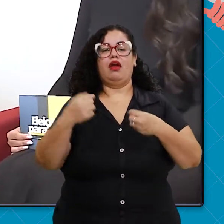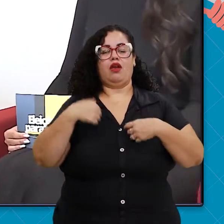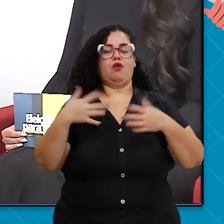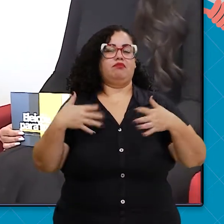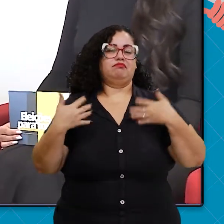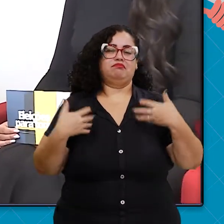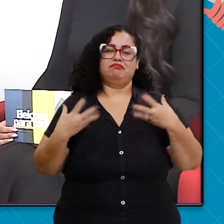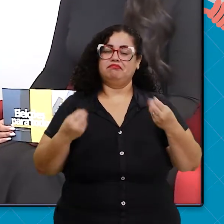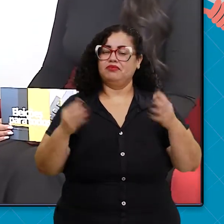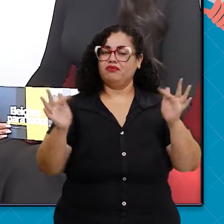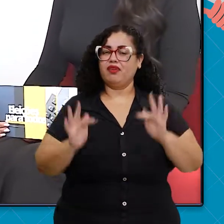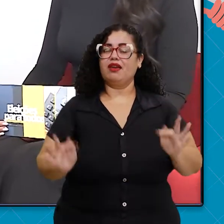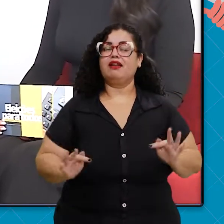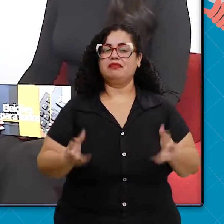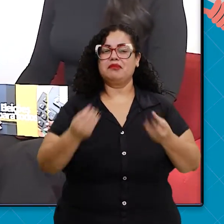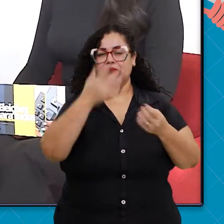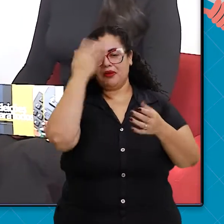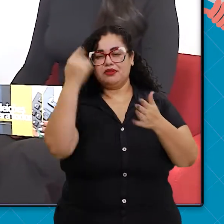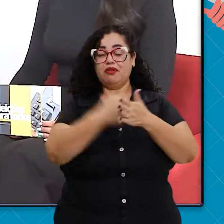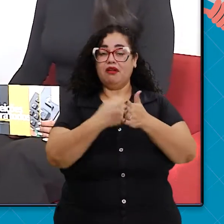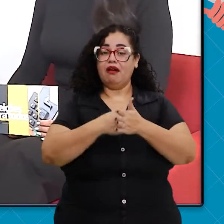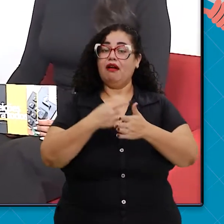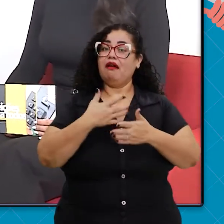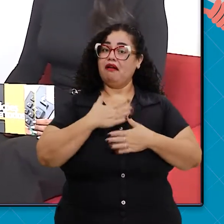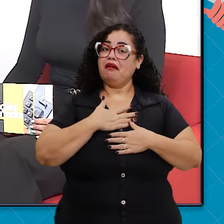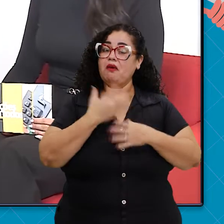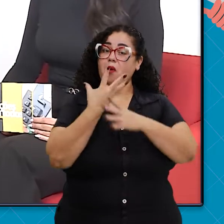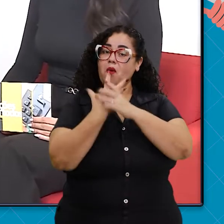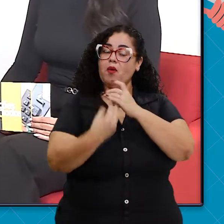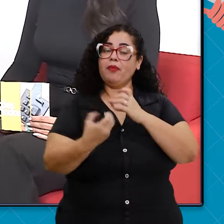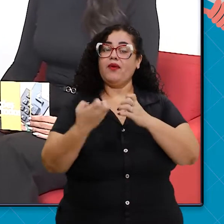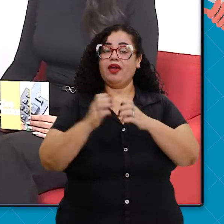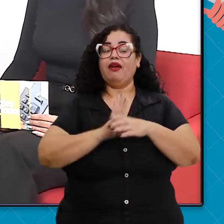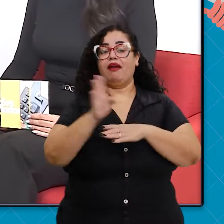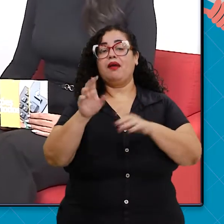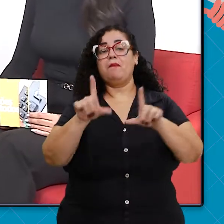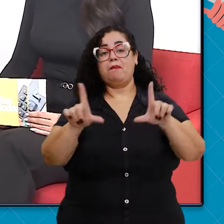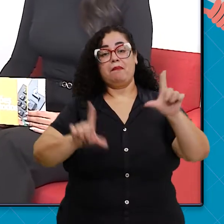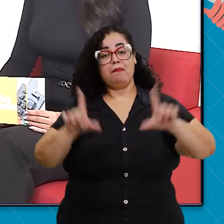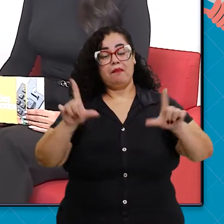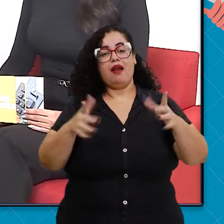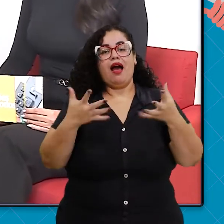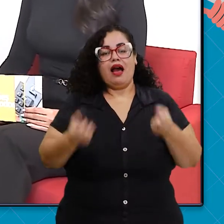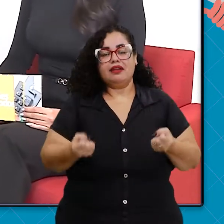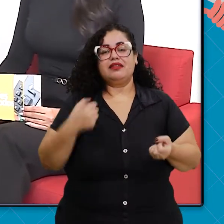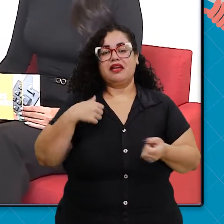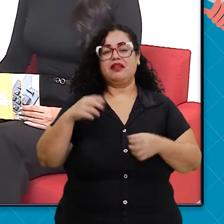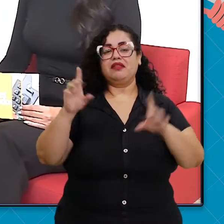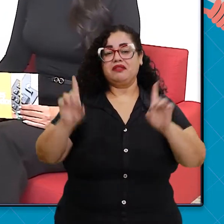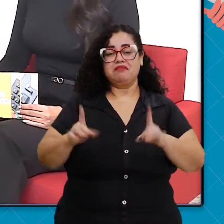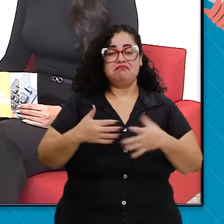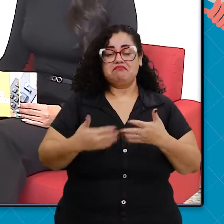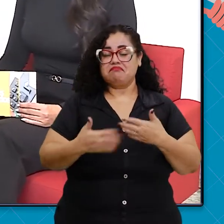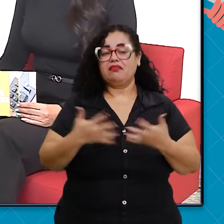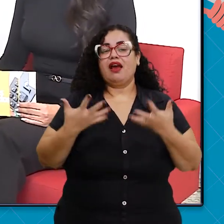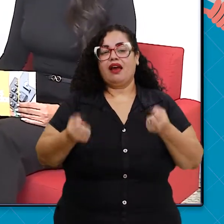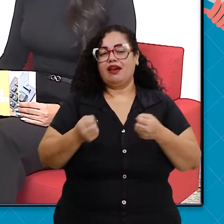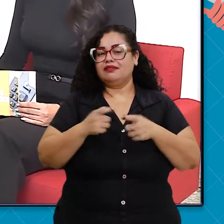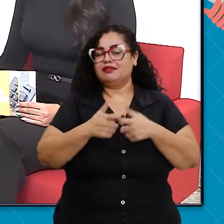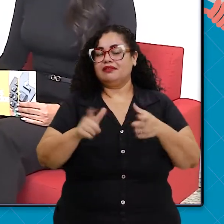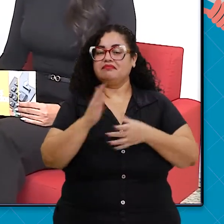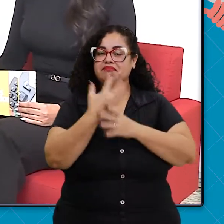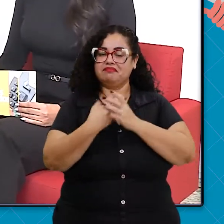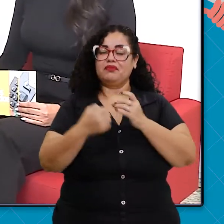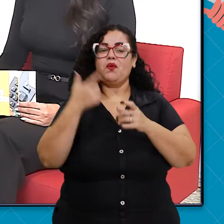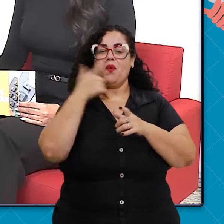muito feliz. Muita gente disse que se inspiraram na campanha. aceitação foi muito grande e nós